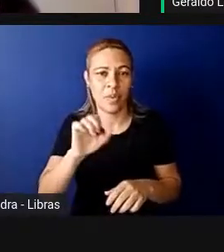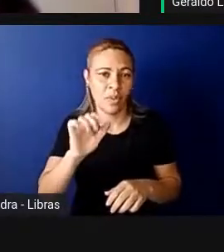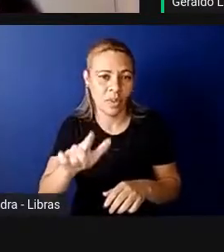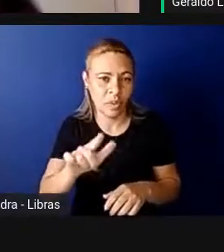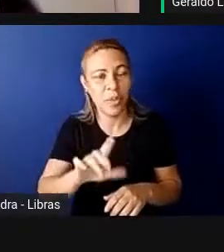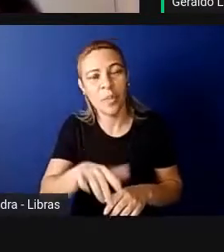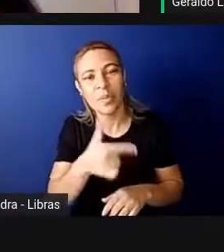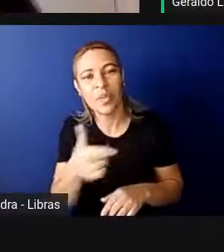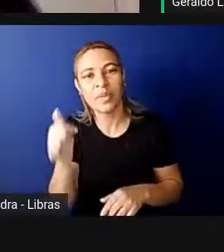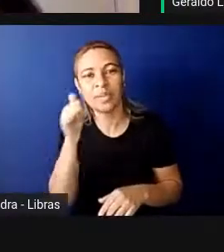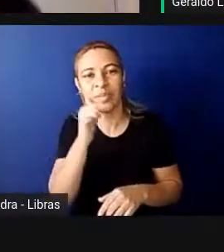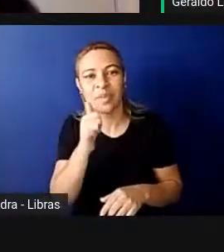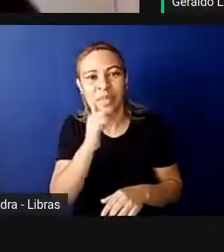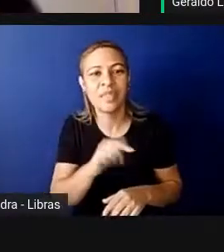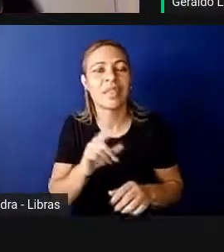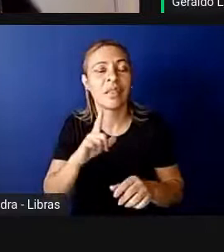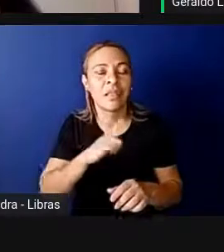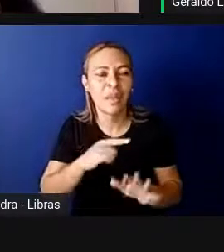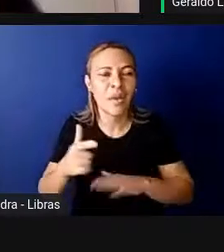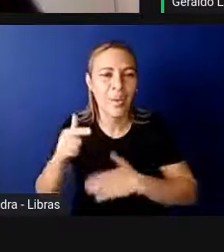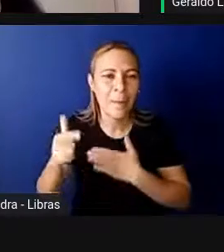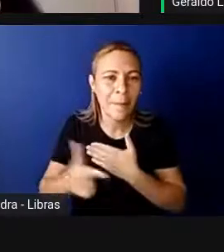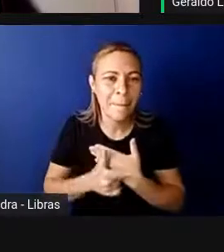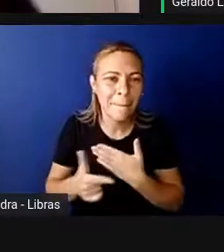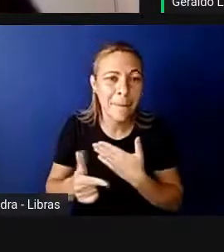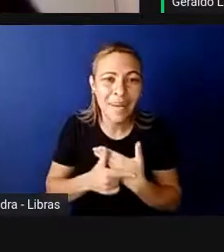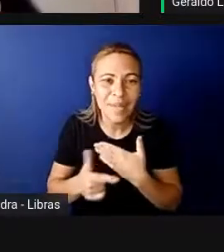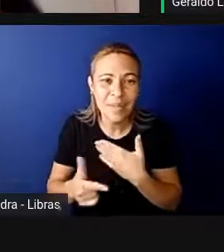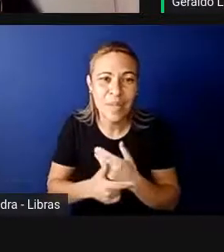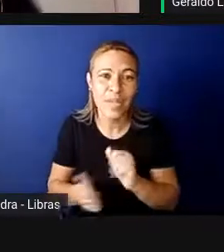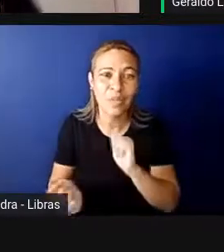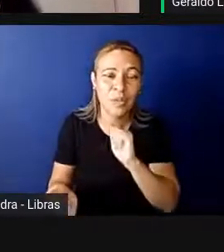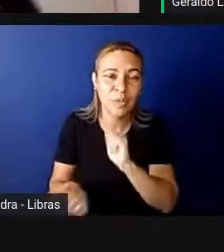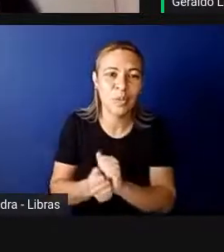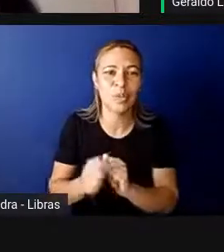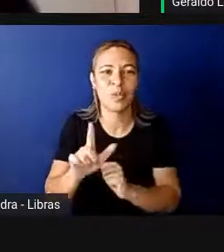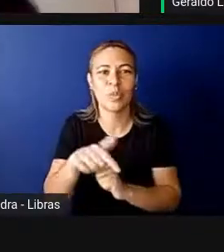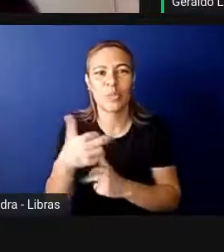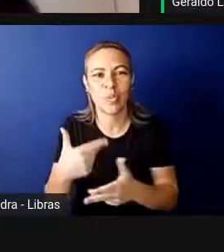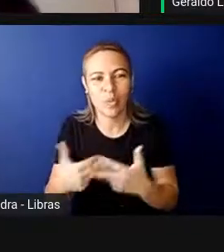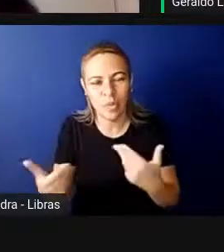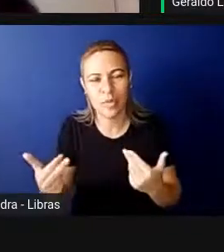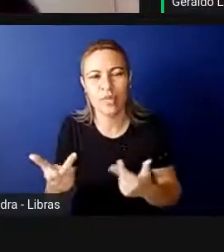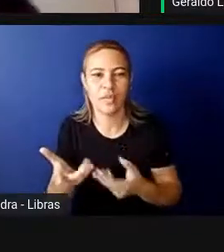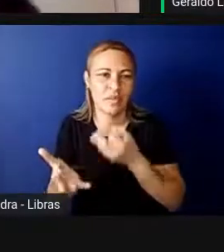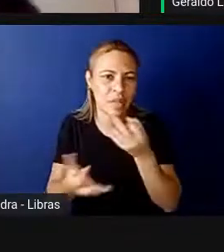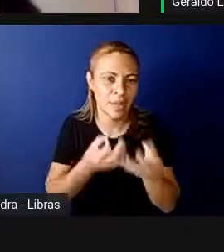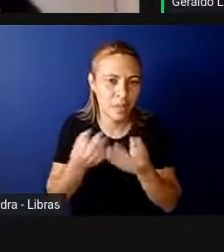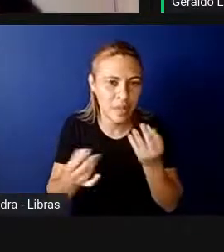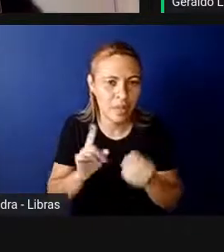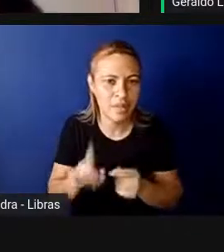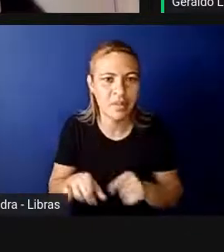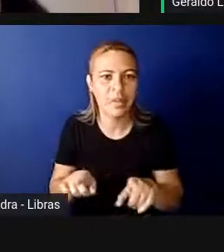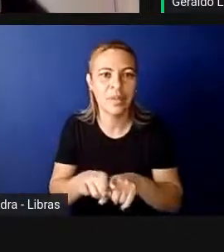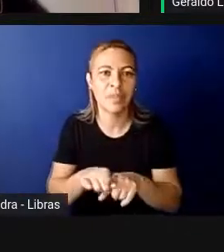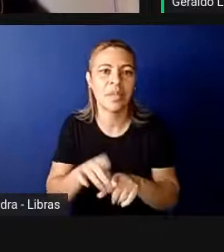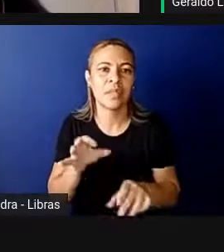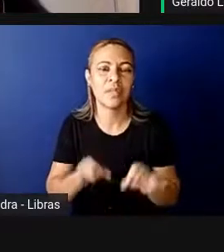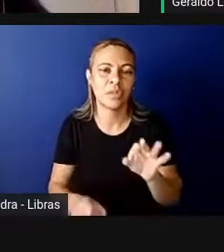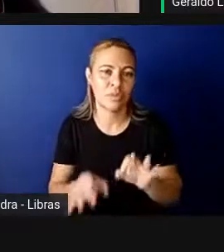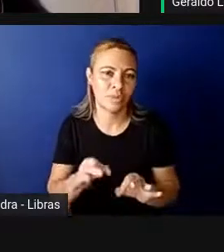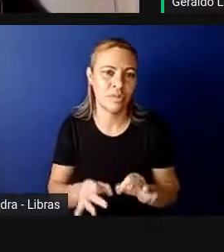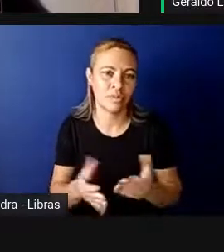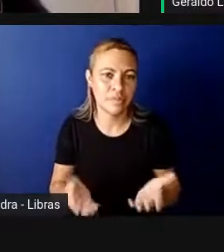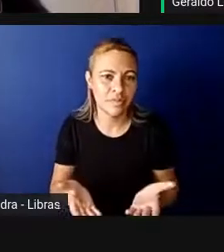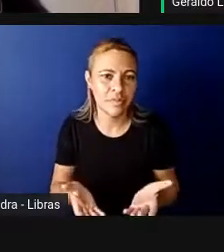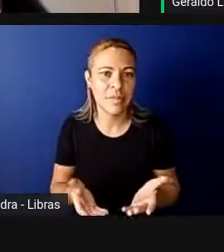meninas. Isso sim tem um papel em conjunto com outros argumentos do qual o principal é o argumento de justiça, pela